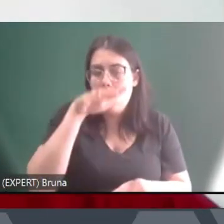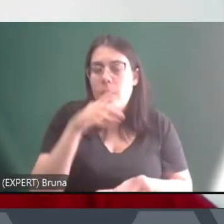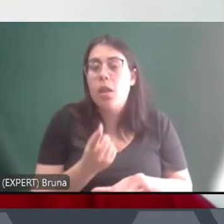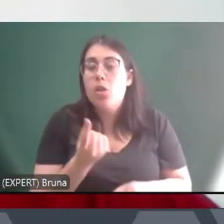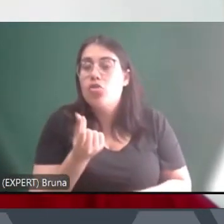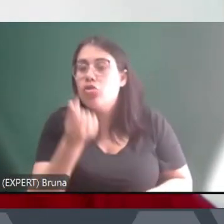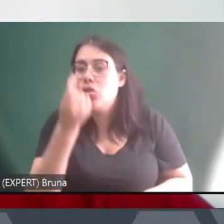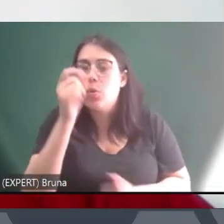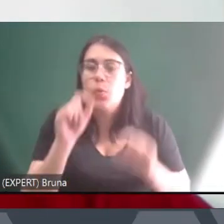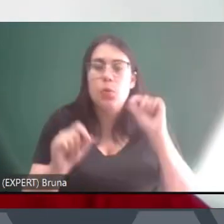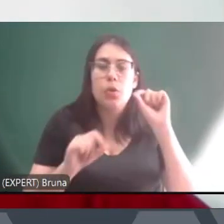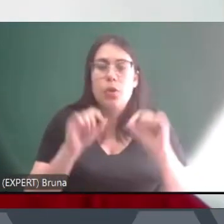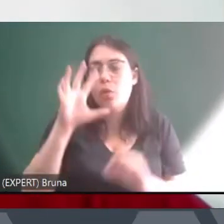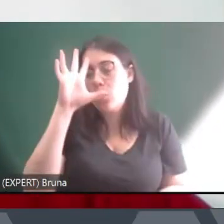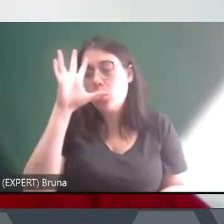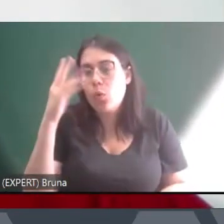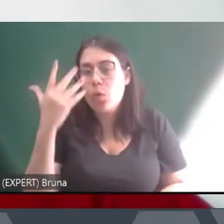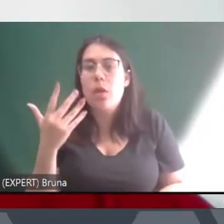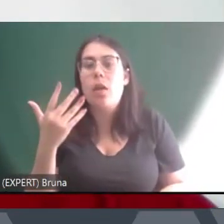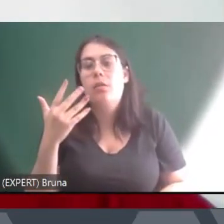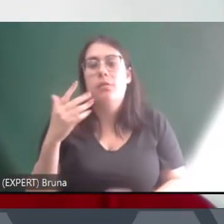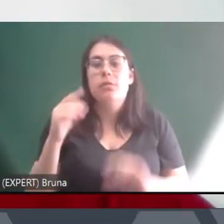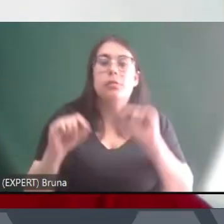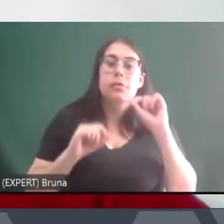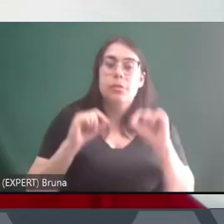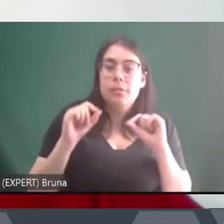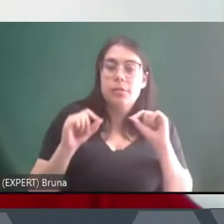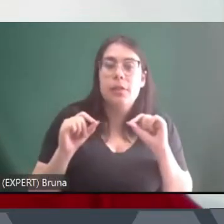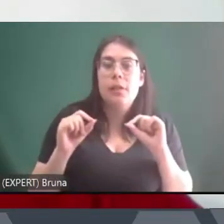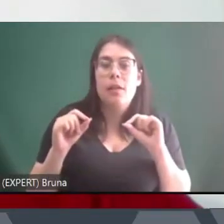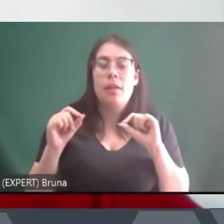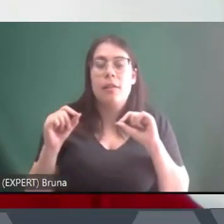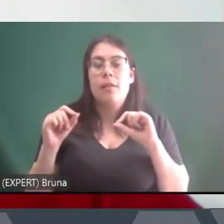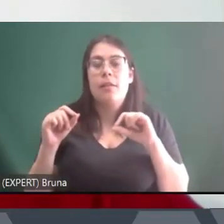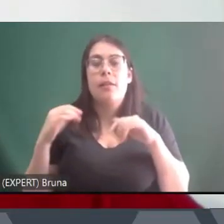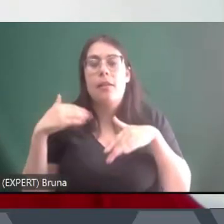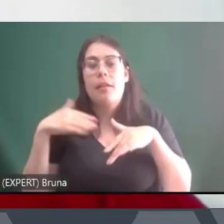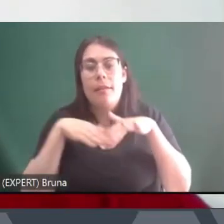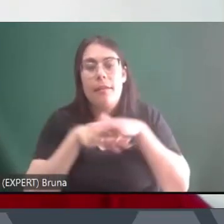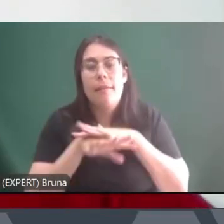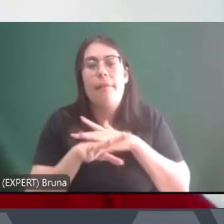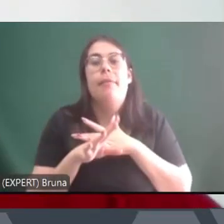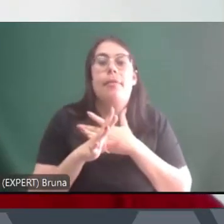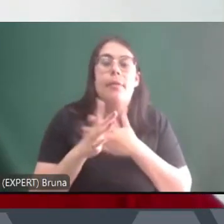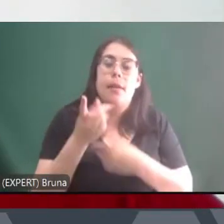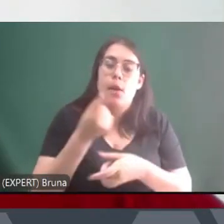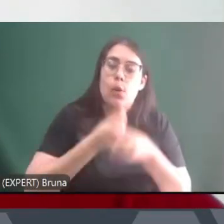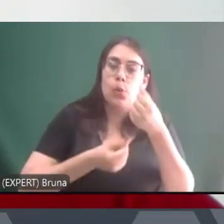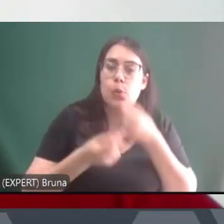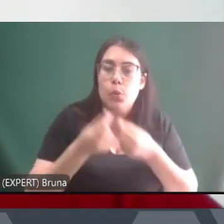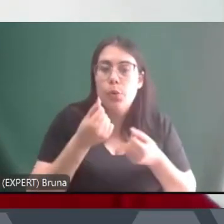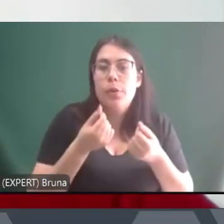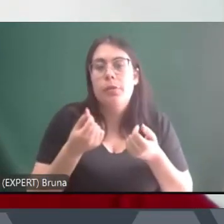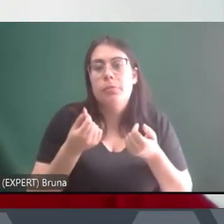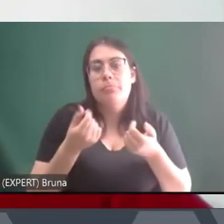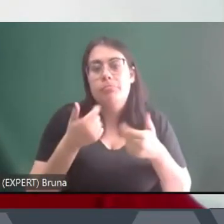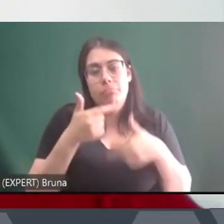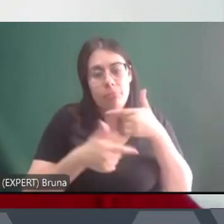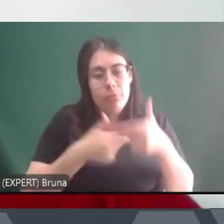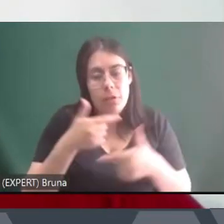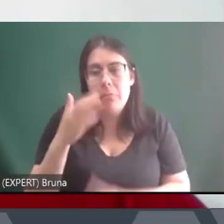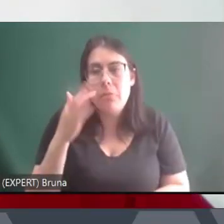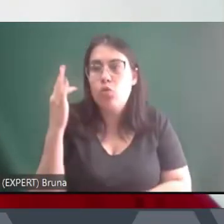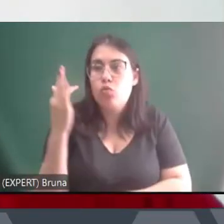passa a ser lavado e passa a entrar na economia influenciando e gerando empregos formais